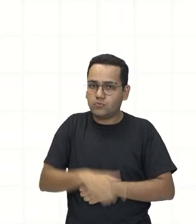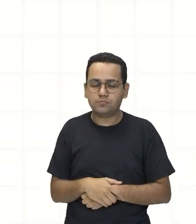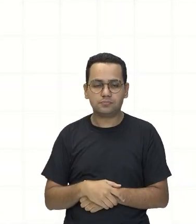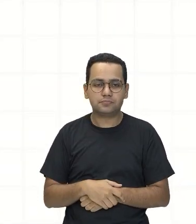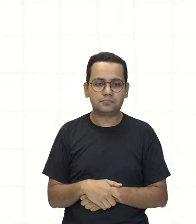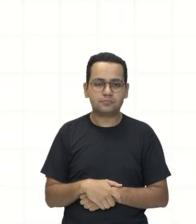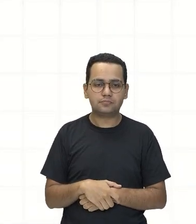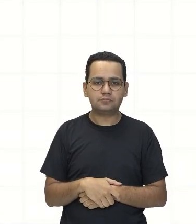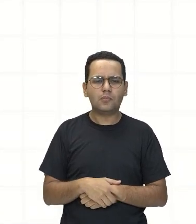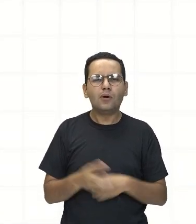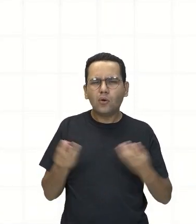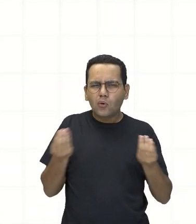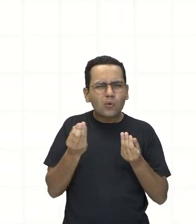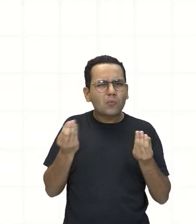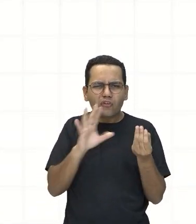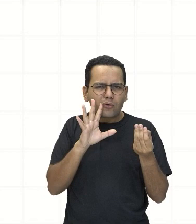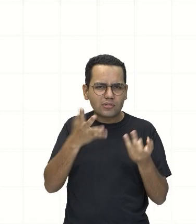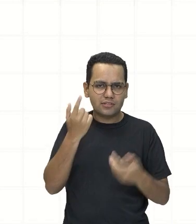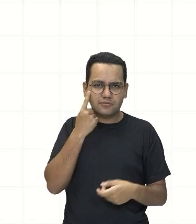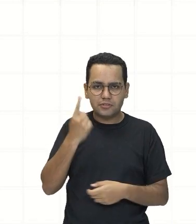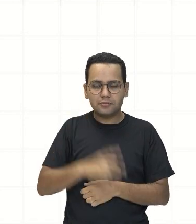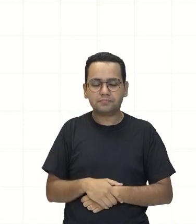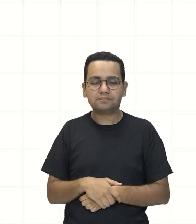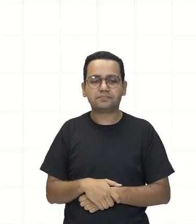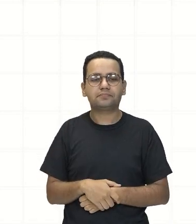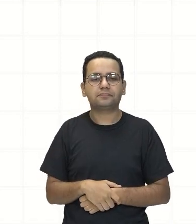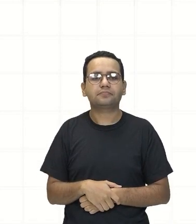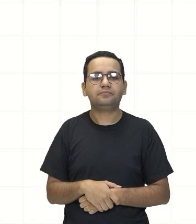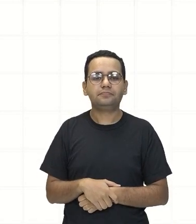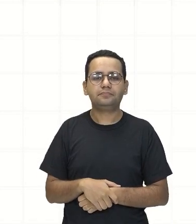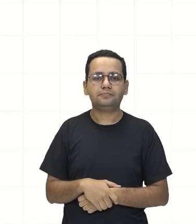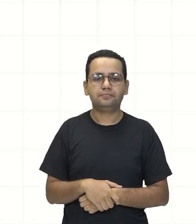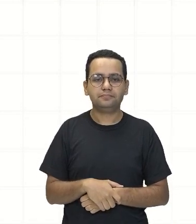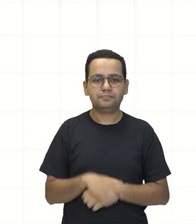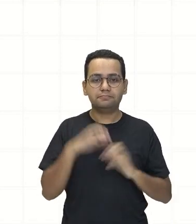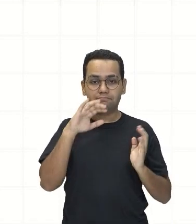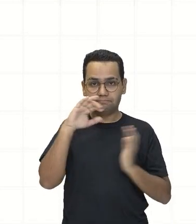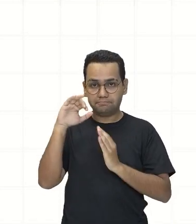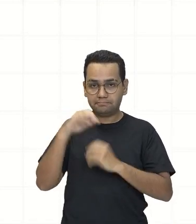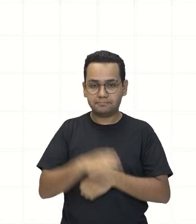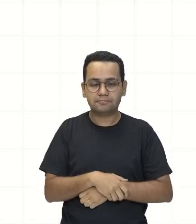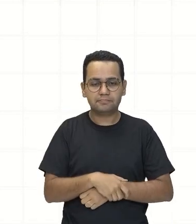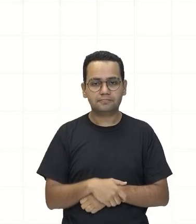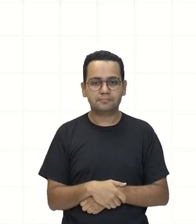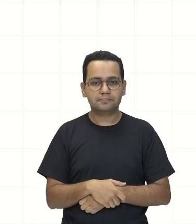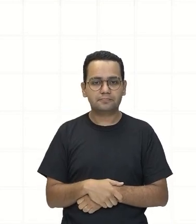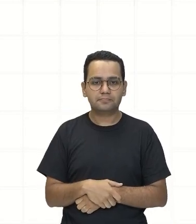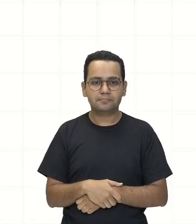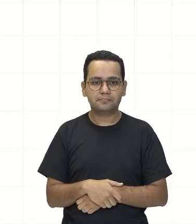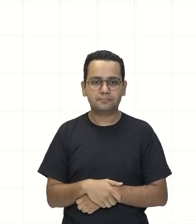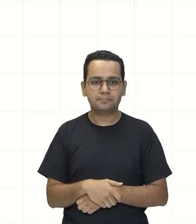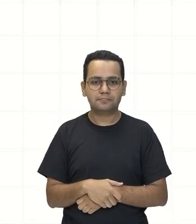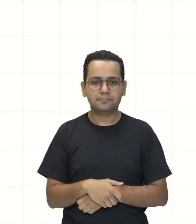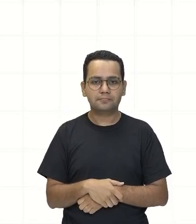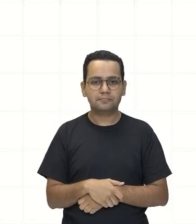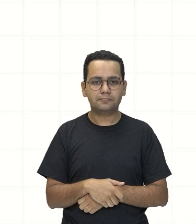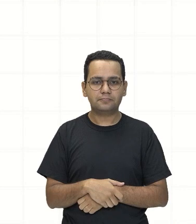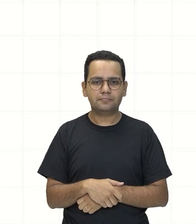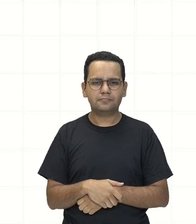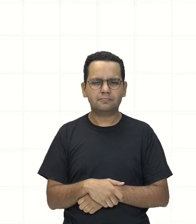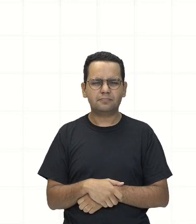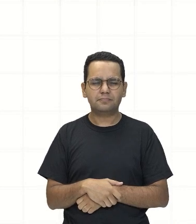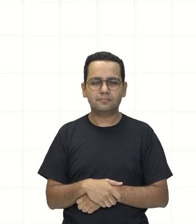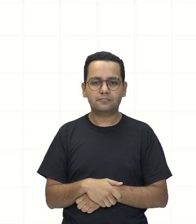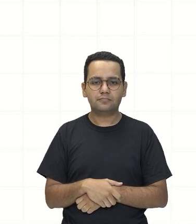Então, vamos ver Como fazer isso aí Então, aqui Olha só Começando aqui Primeiro